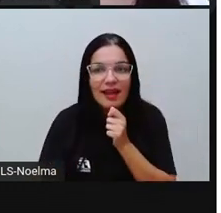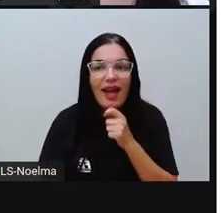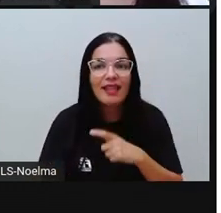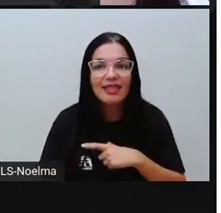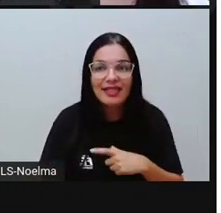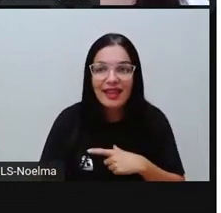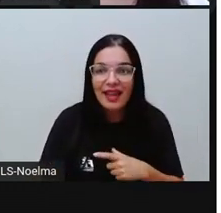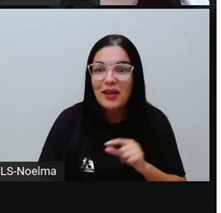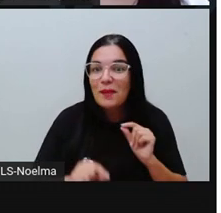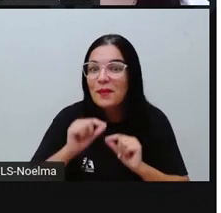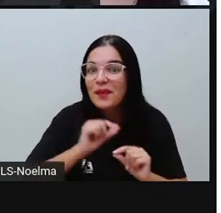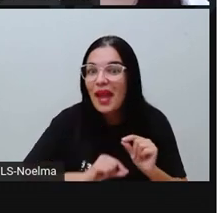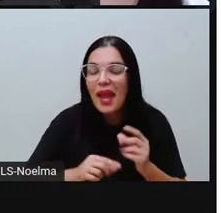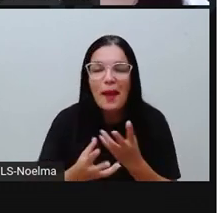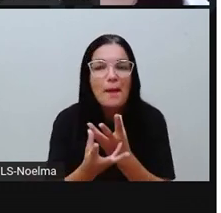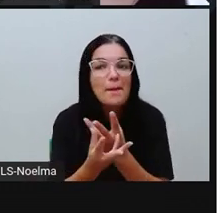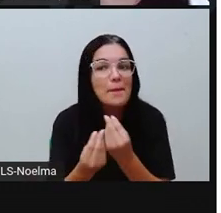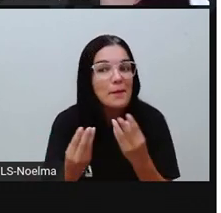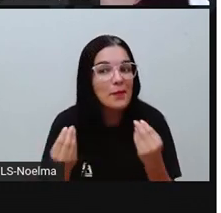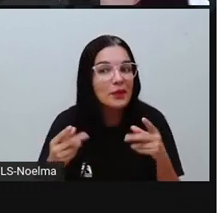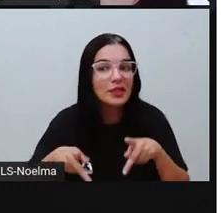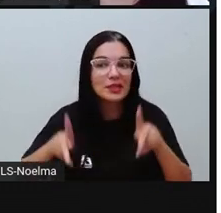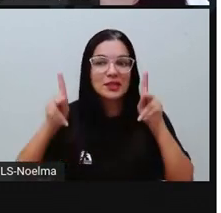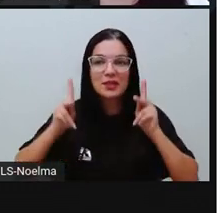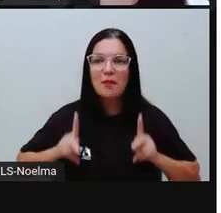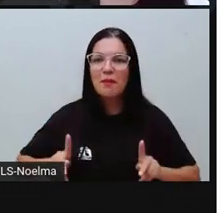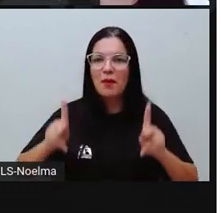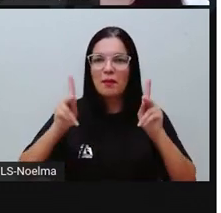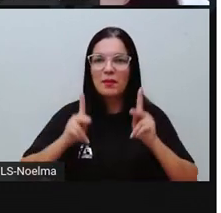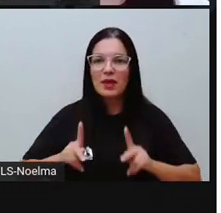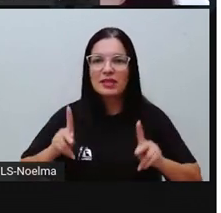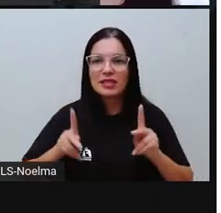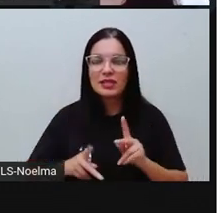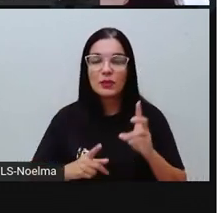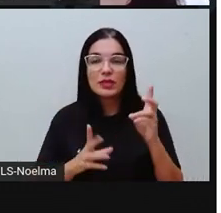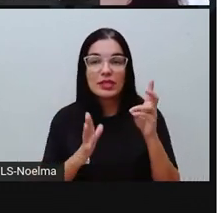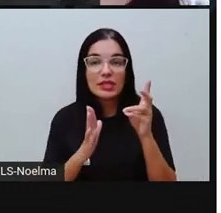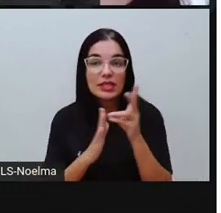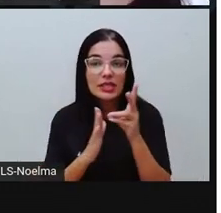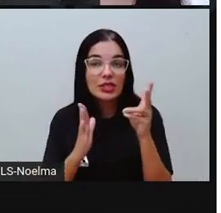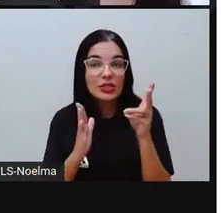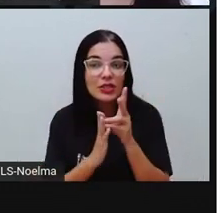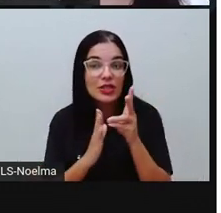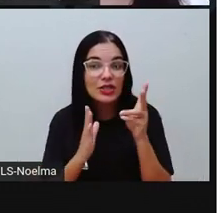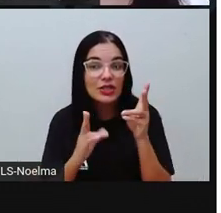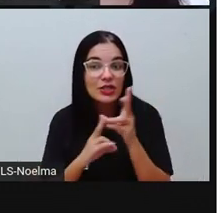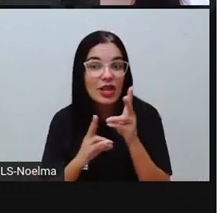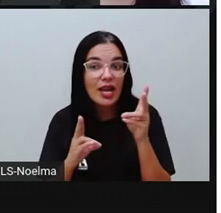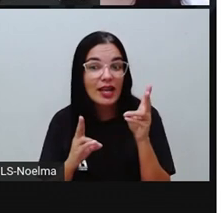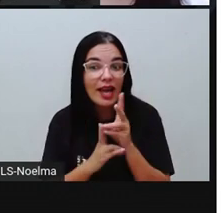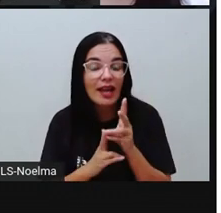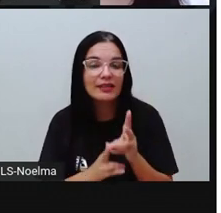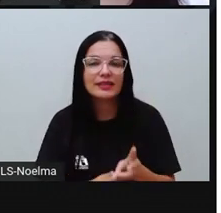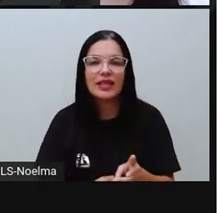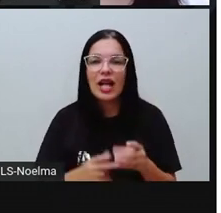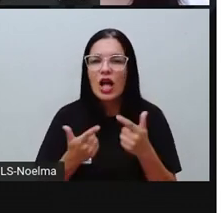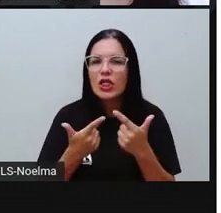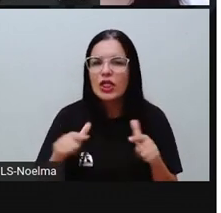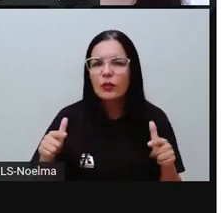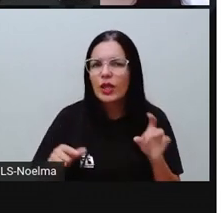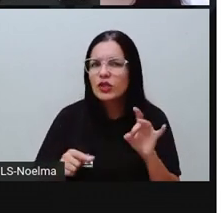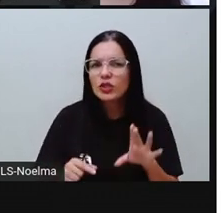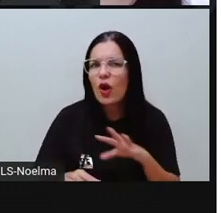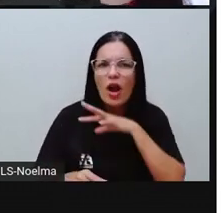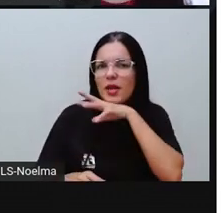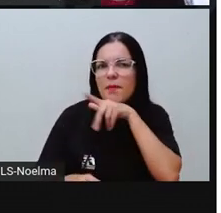brasileiros. Isso mesmo, nós temos populações indígenas que vivem aí na Amazônia. Na Amazônia, não temos somente animais,